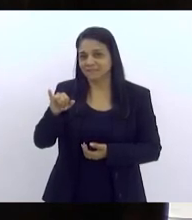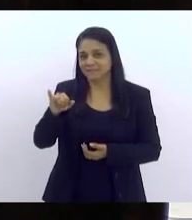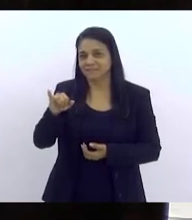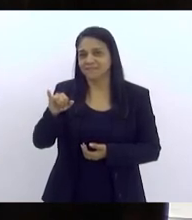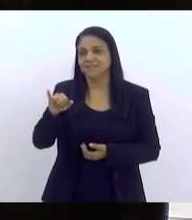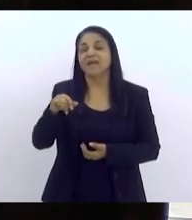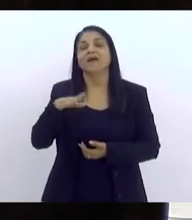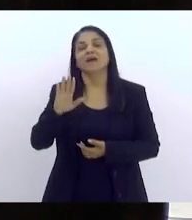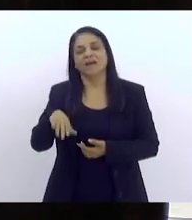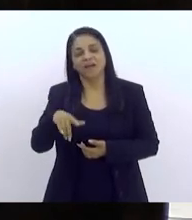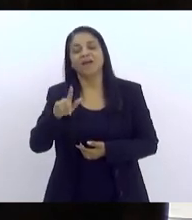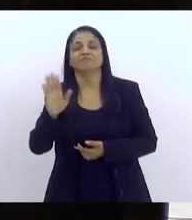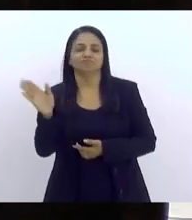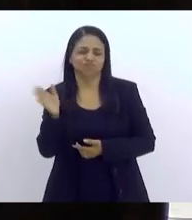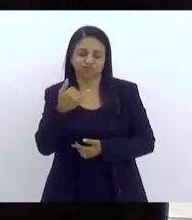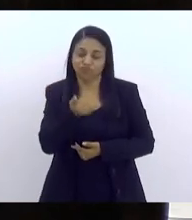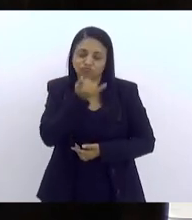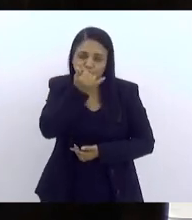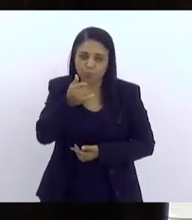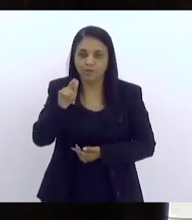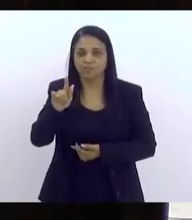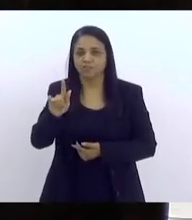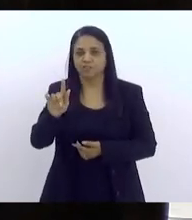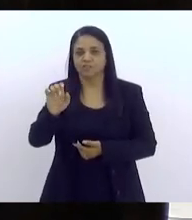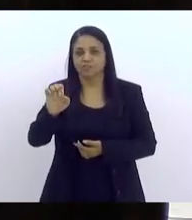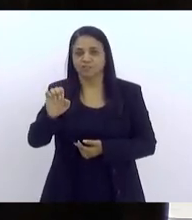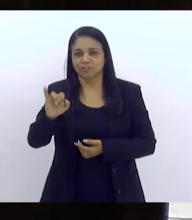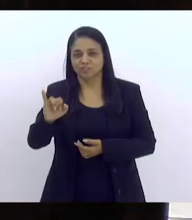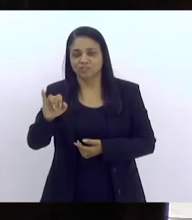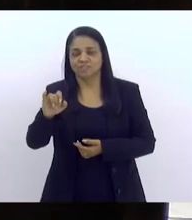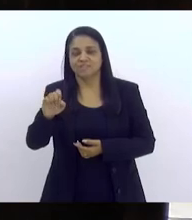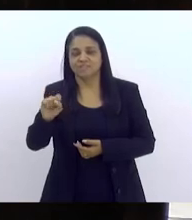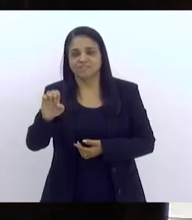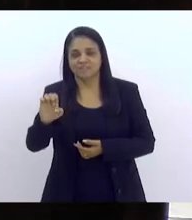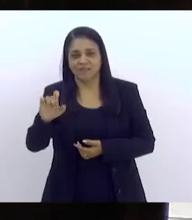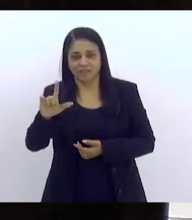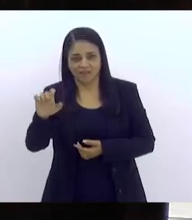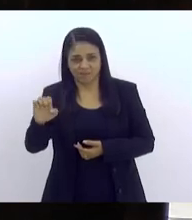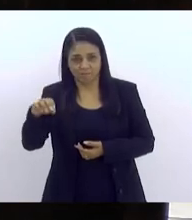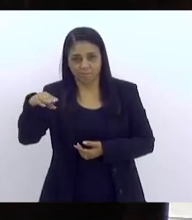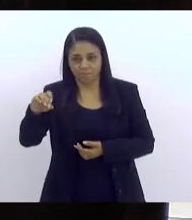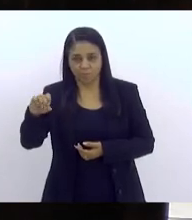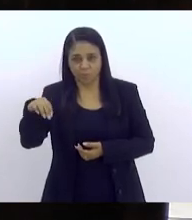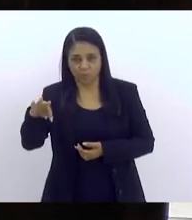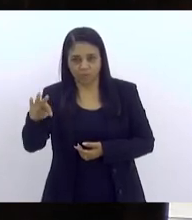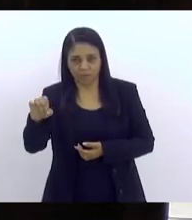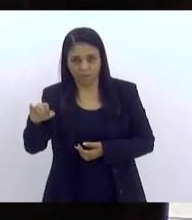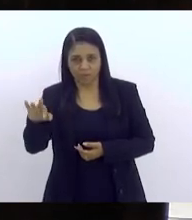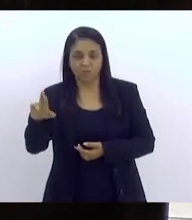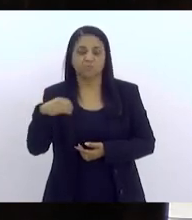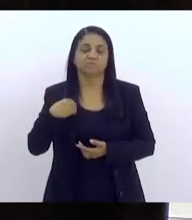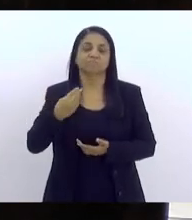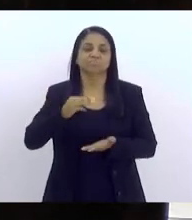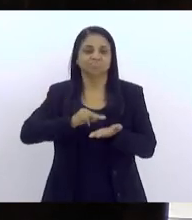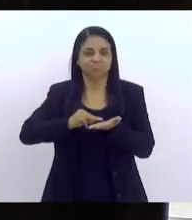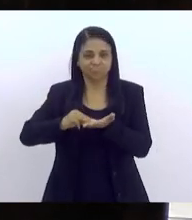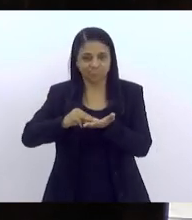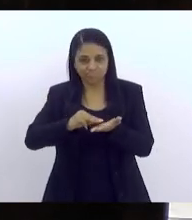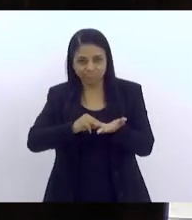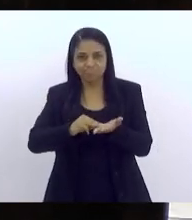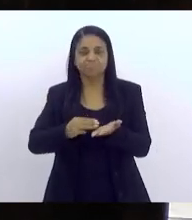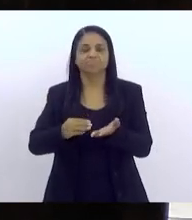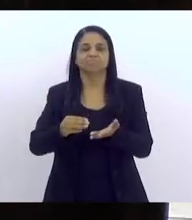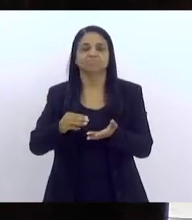Gisele Monteiro, me desculpe. Então, são membros titulares da comissão. Gisele Monteiro,